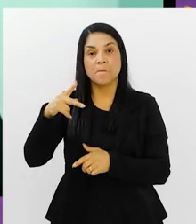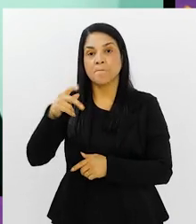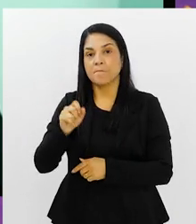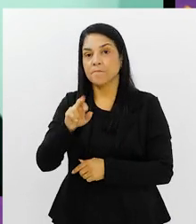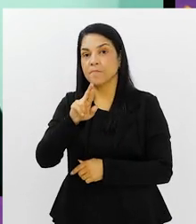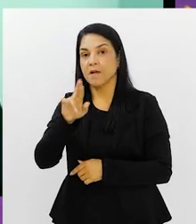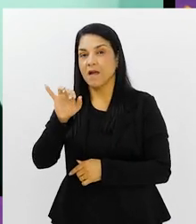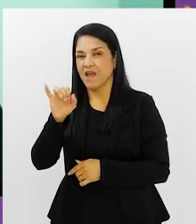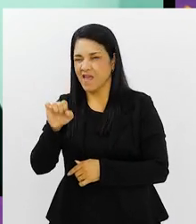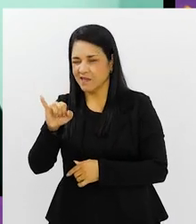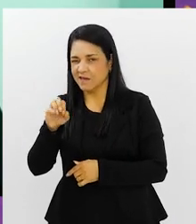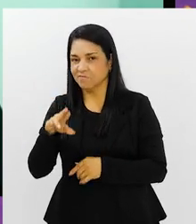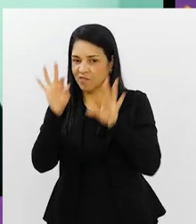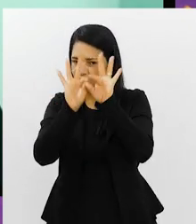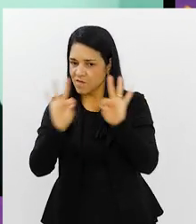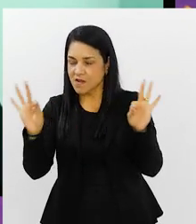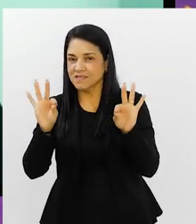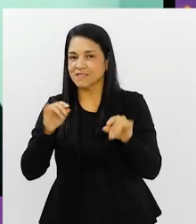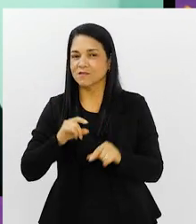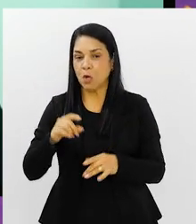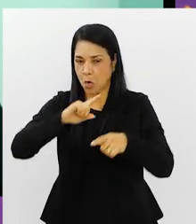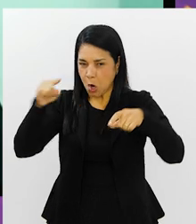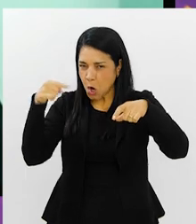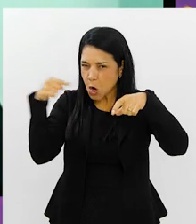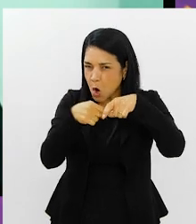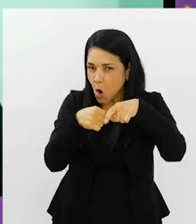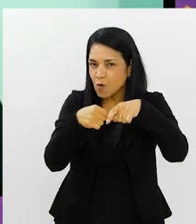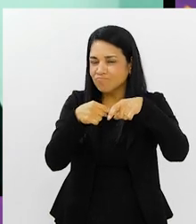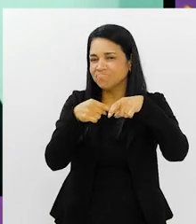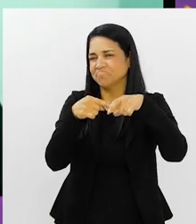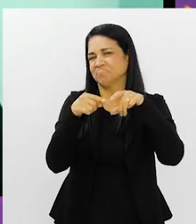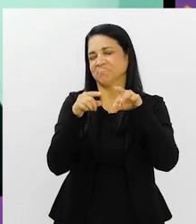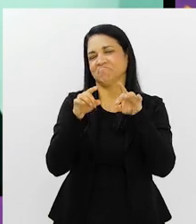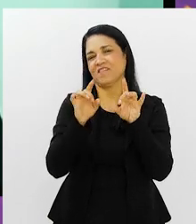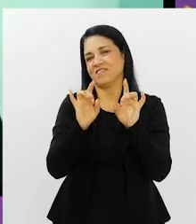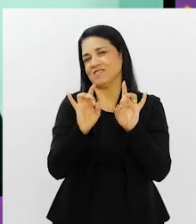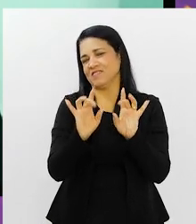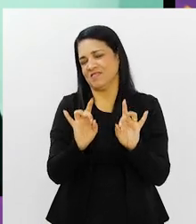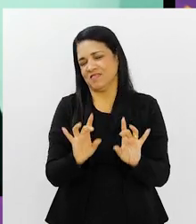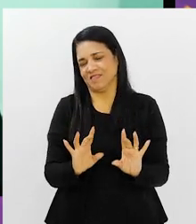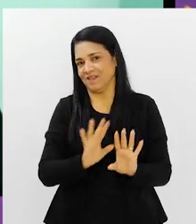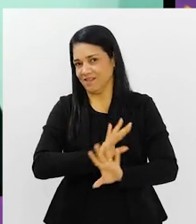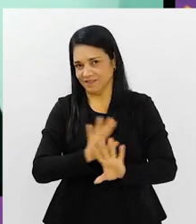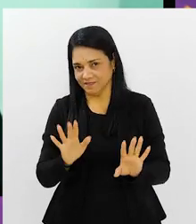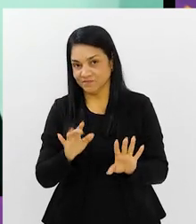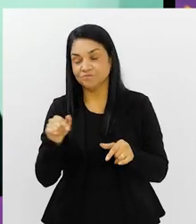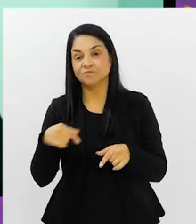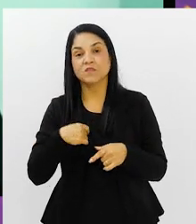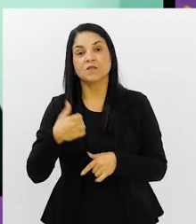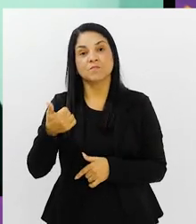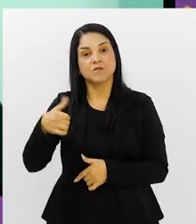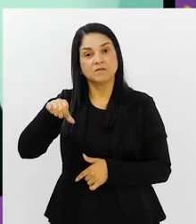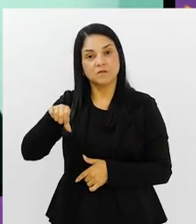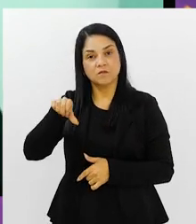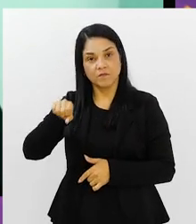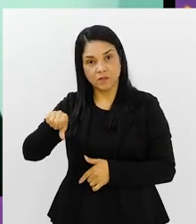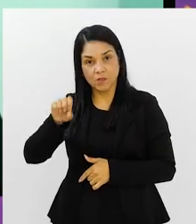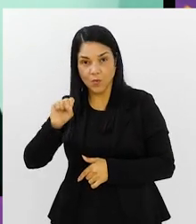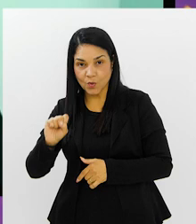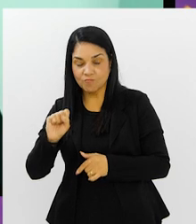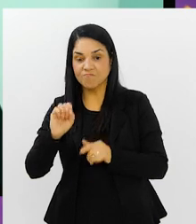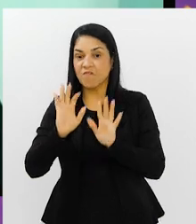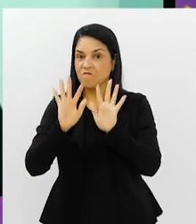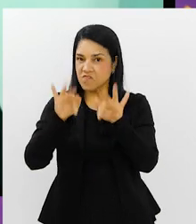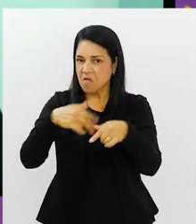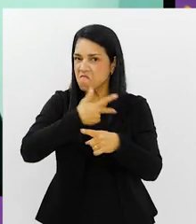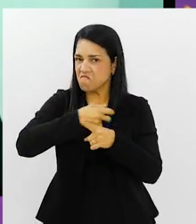lançou aquela frase, gol é um detalhe. É o detalhe. E aí tem aí. Em 98, chegamos à final.